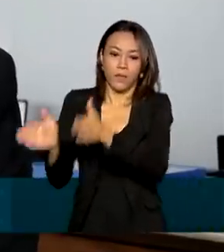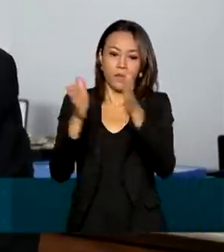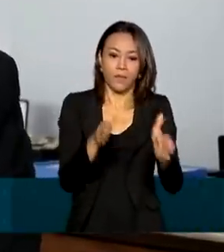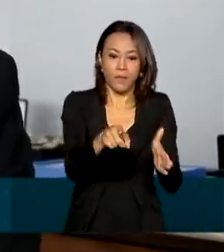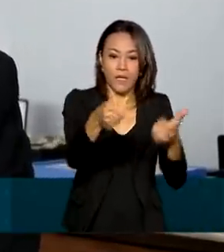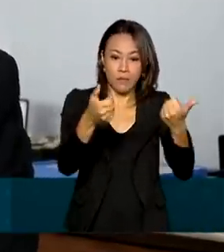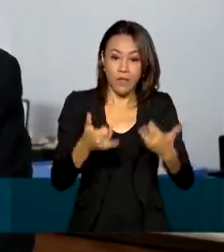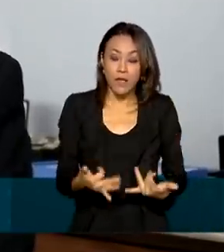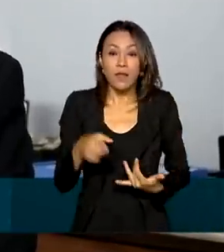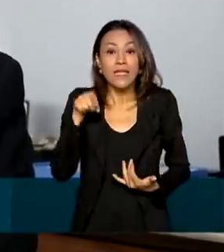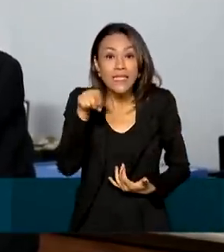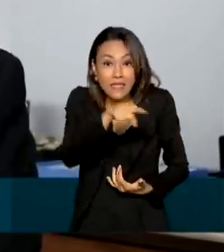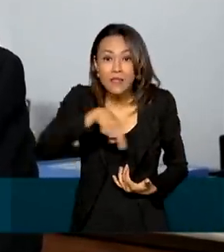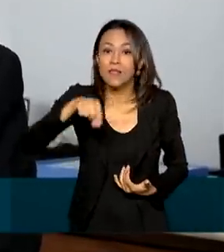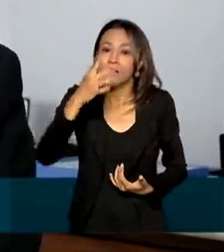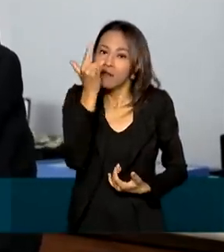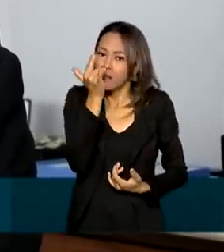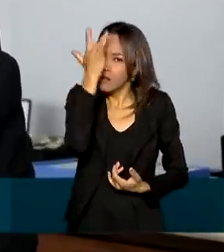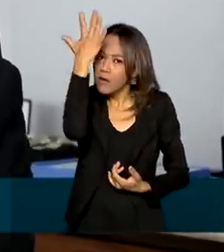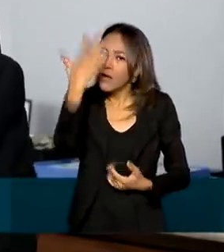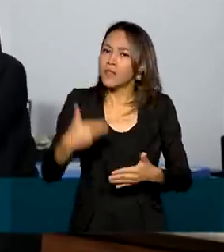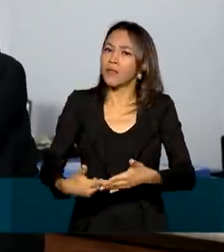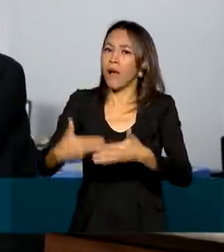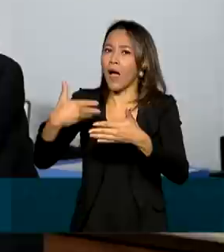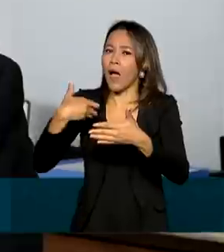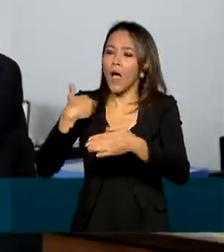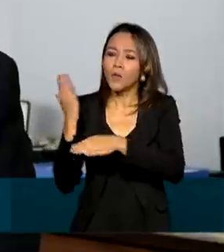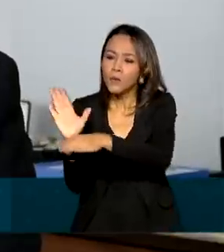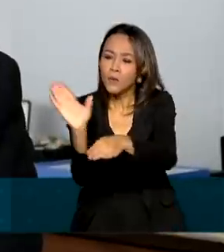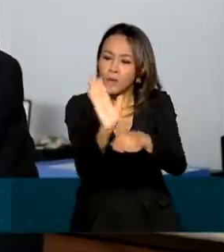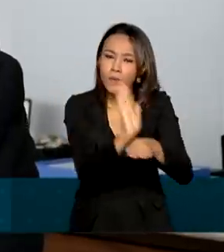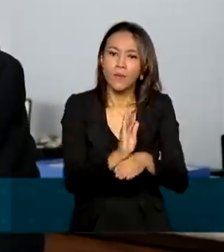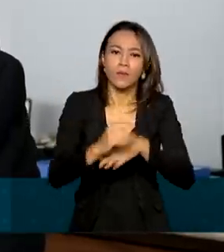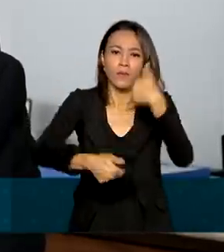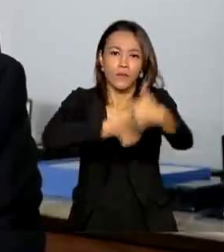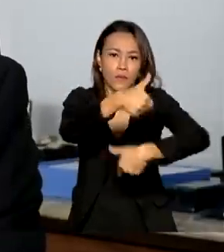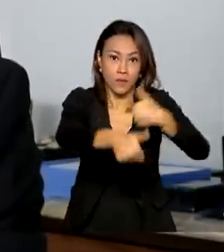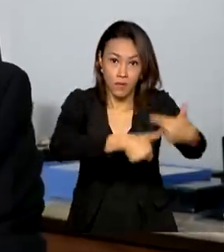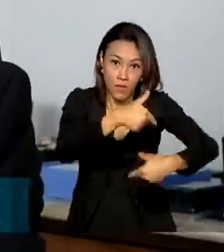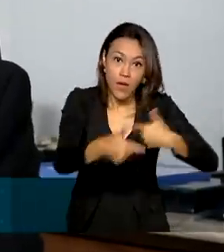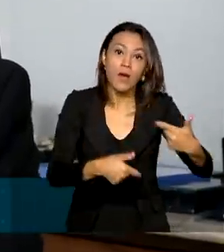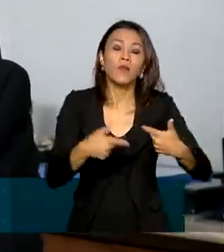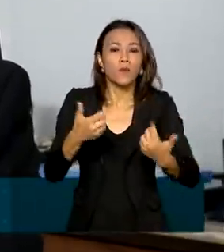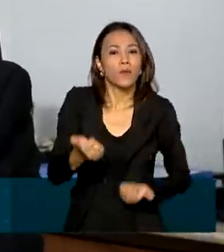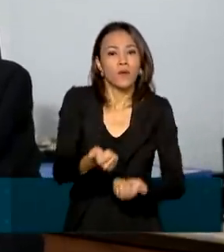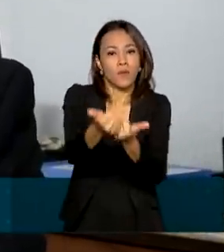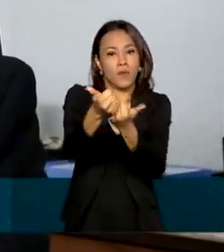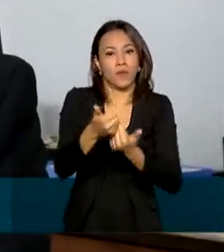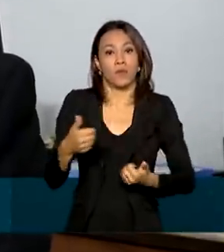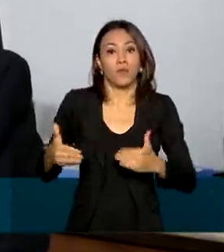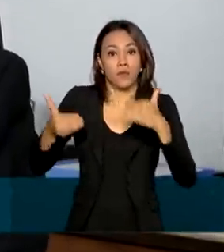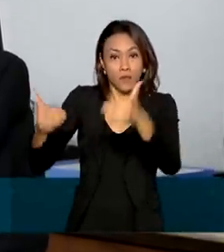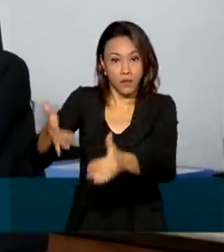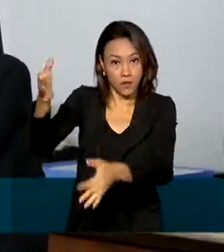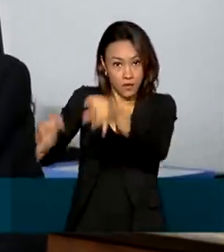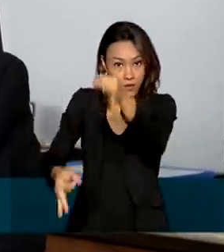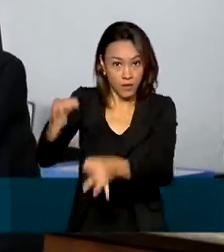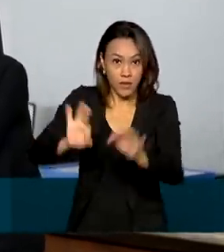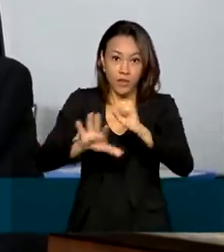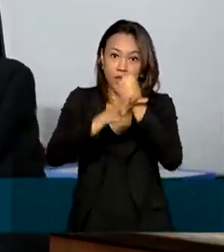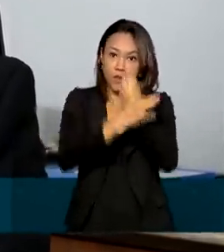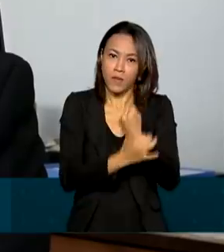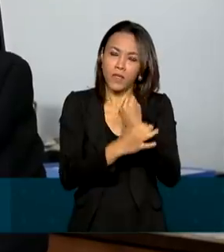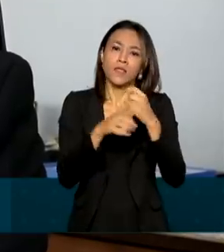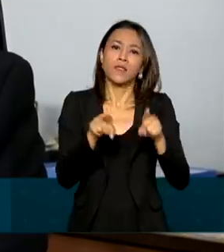facilitar bastante o trabalho que vem sendo feito e representa uma importante contribuição do Ministério da Justiça e Segurança Pública com a segurança do